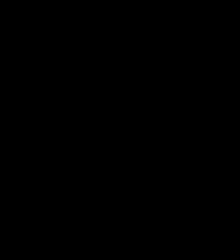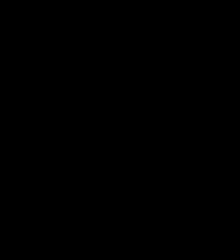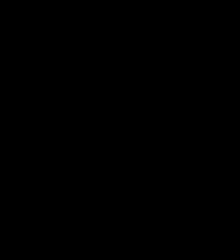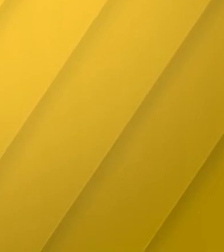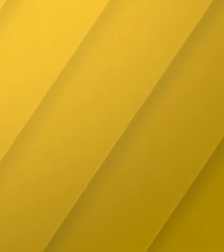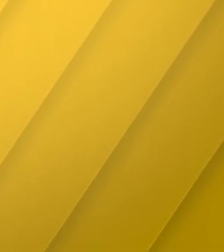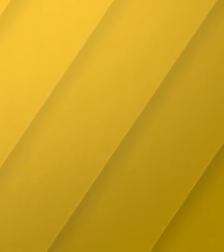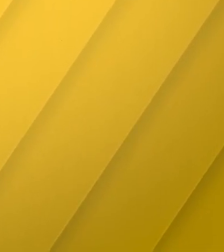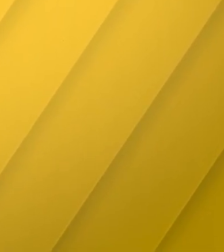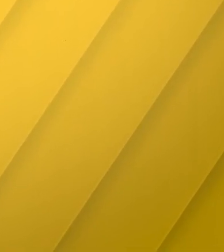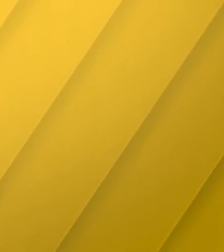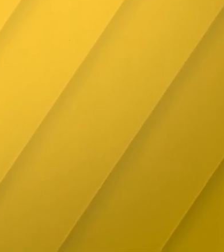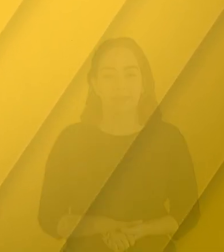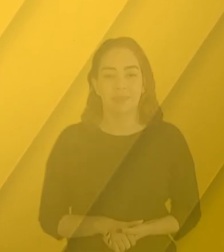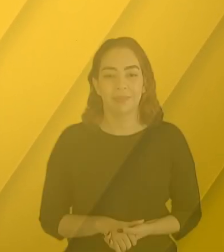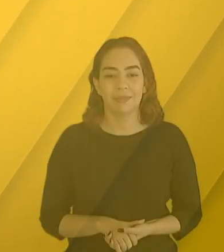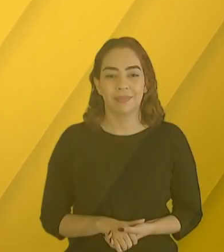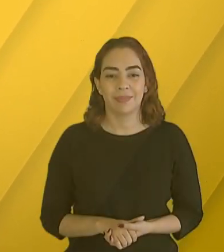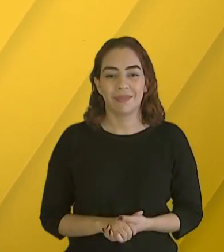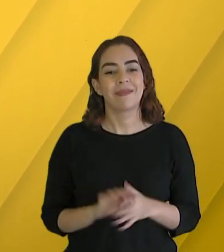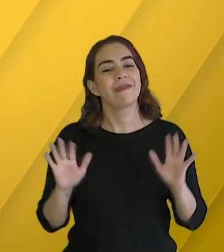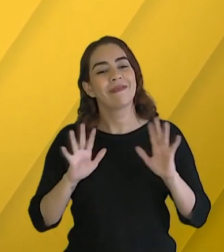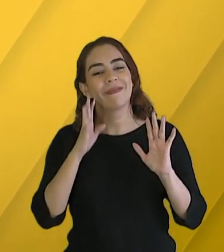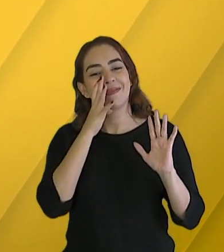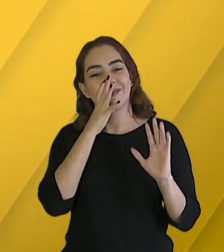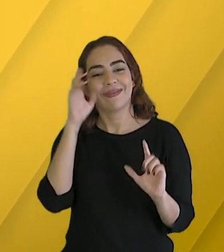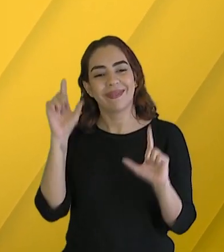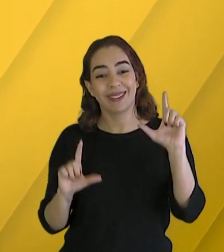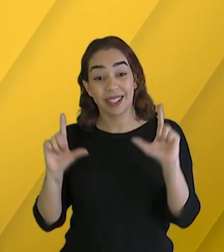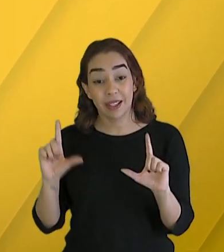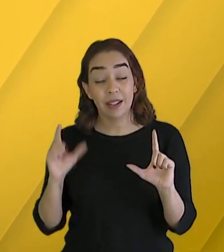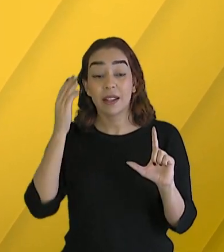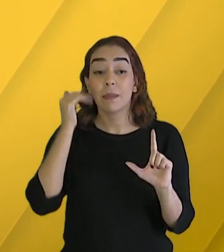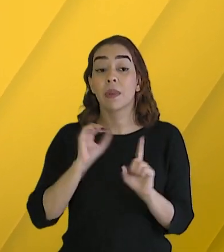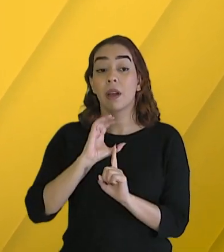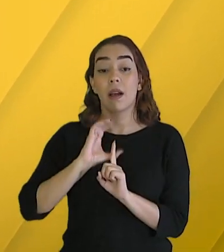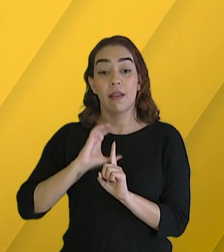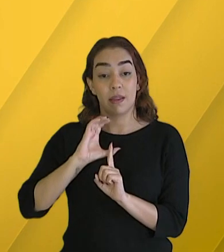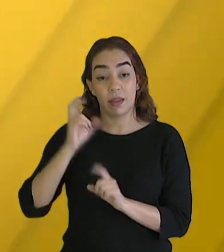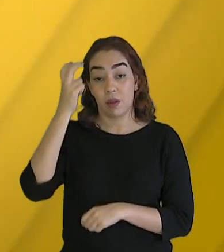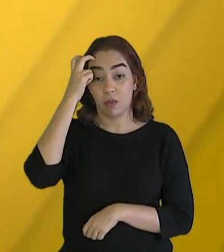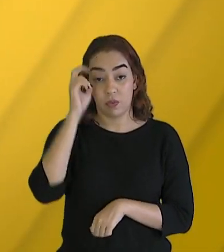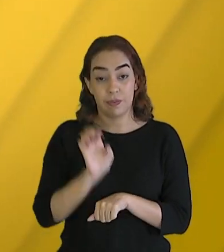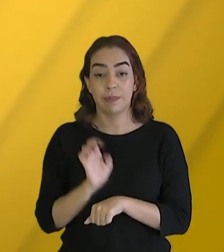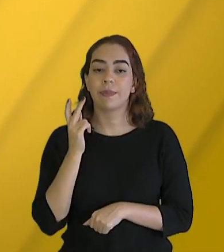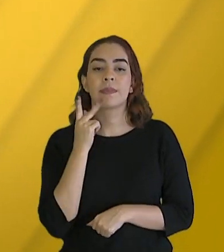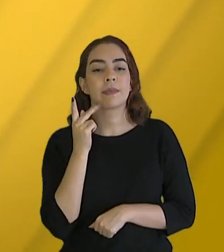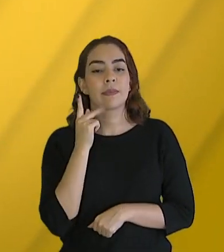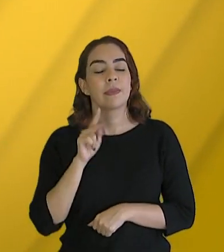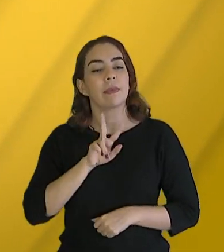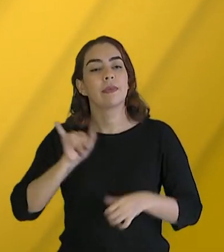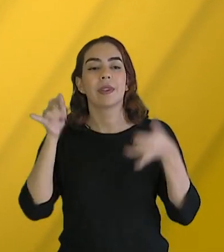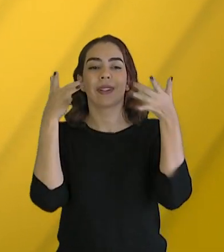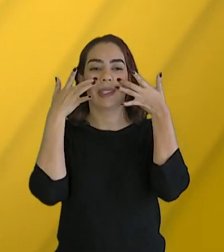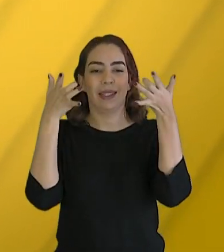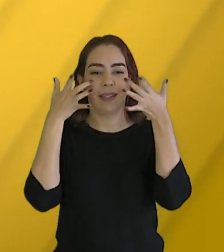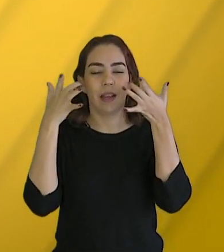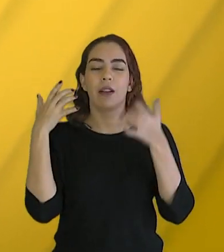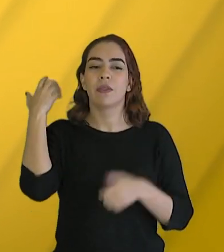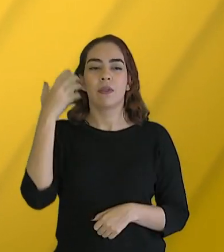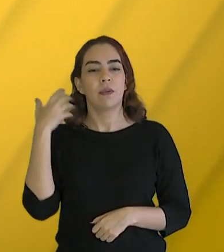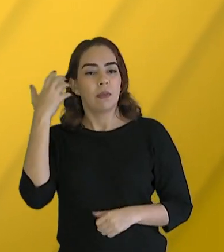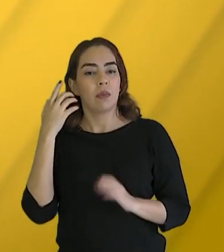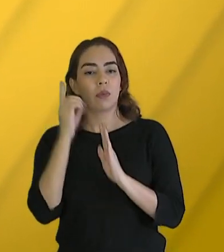E aí você que está assistindo a gente, quer saber o que está rolando na Agenda Cultural do Ceará? Tem muito teatro, música,